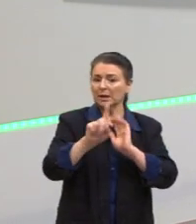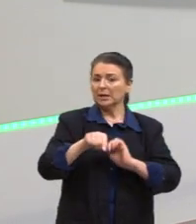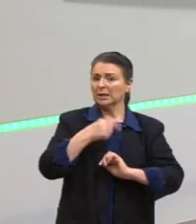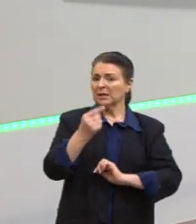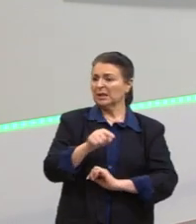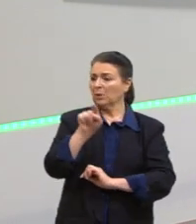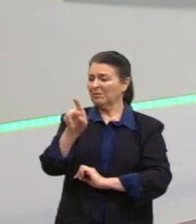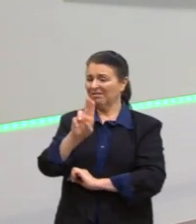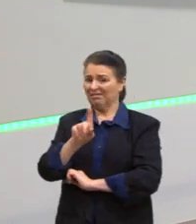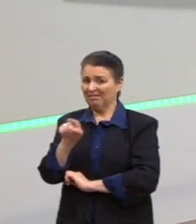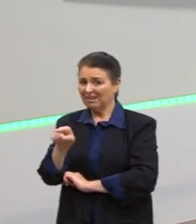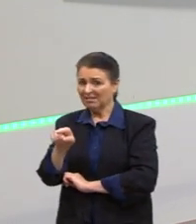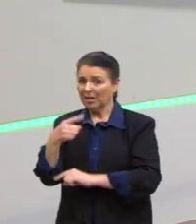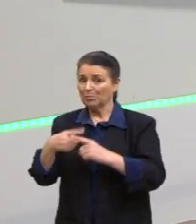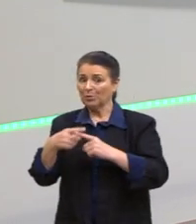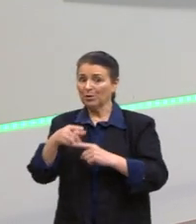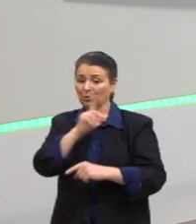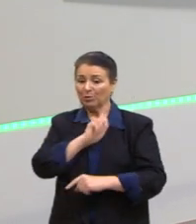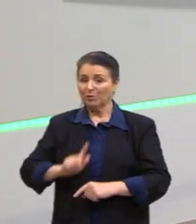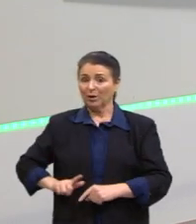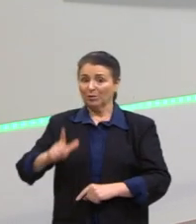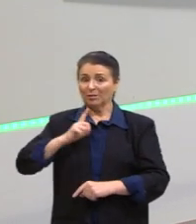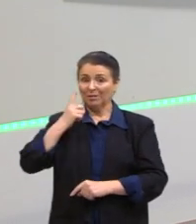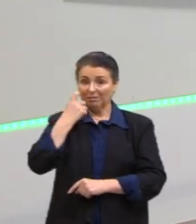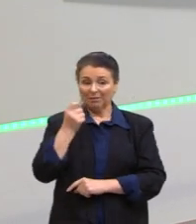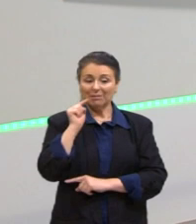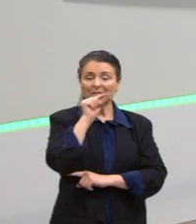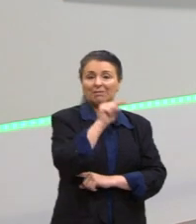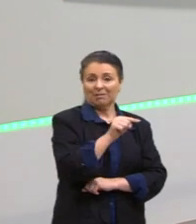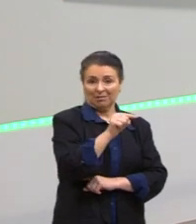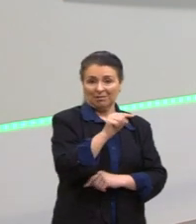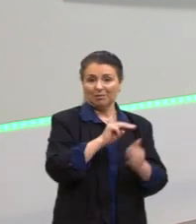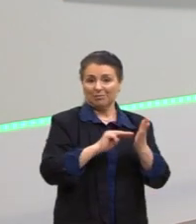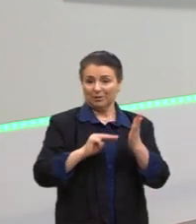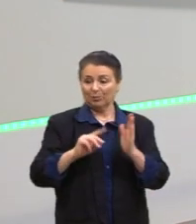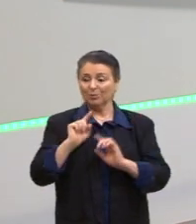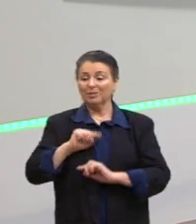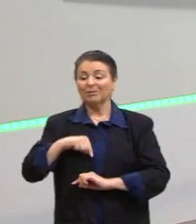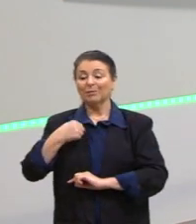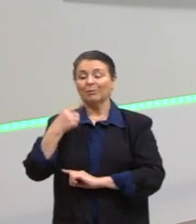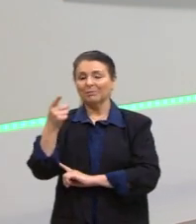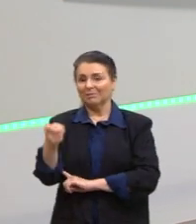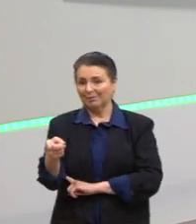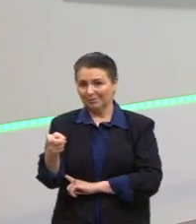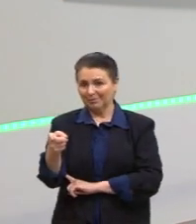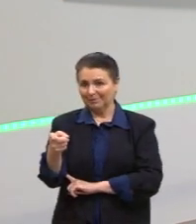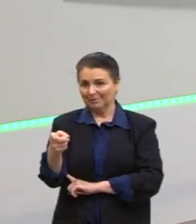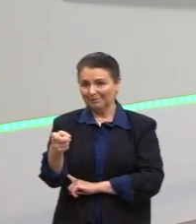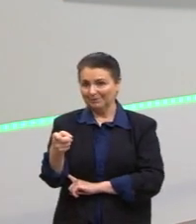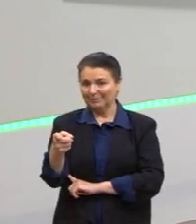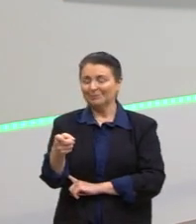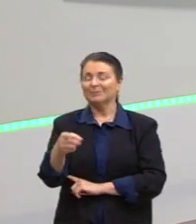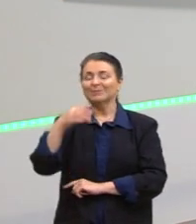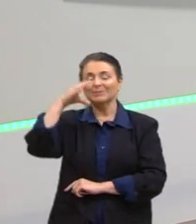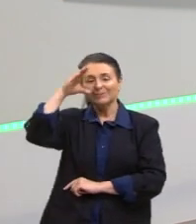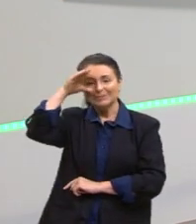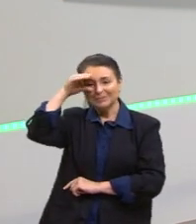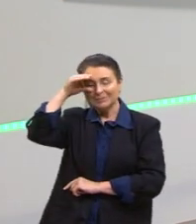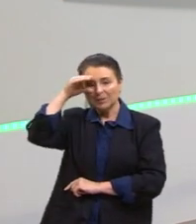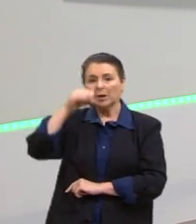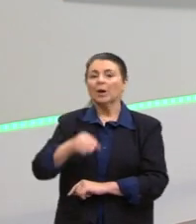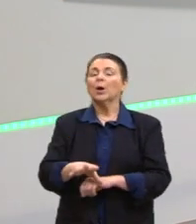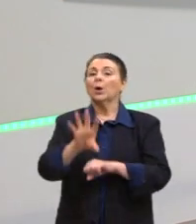interesses em busca de conhecimentos, descobertas em um campo e não em outro, né. Aí nós podemos observar grandes